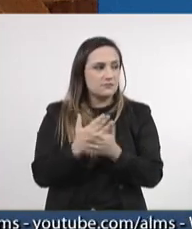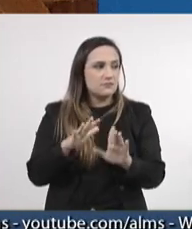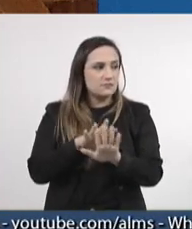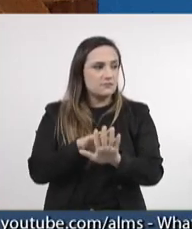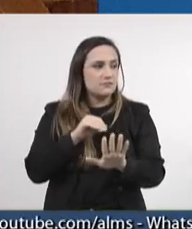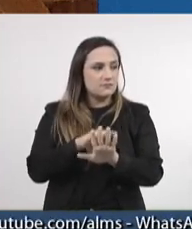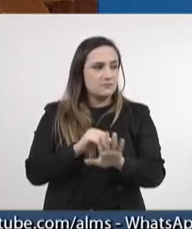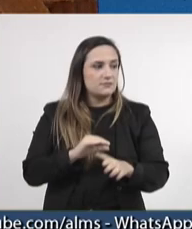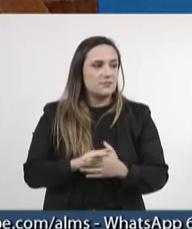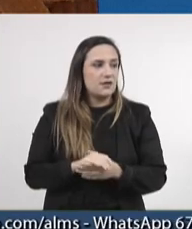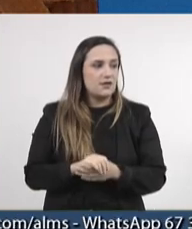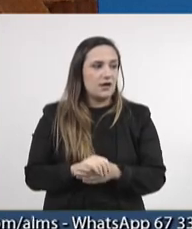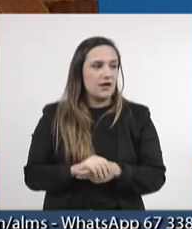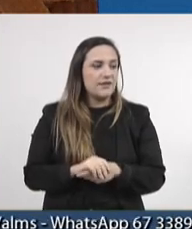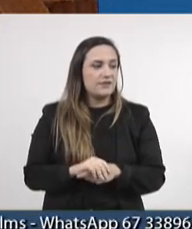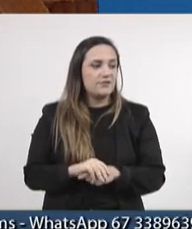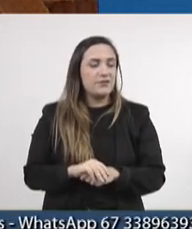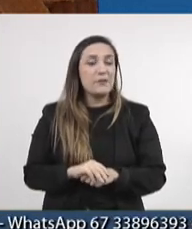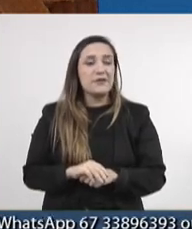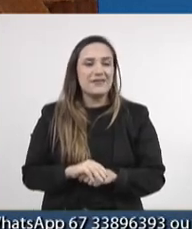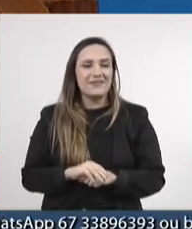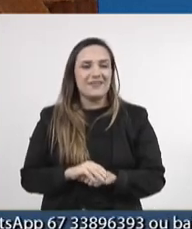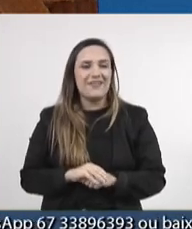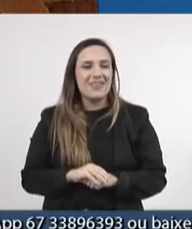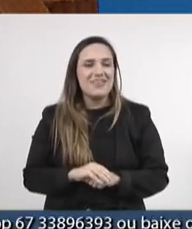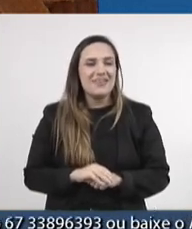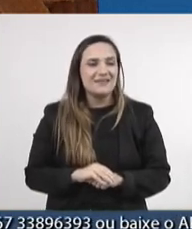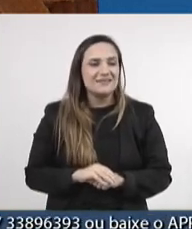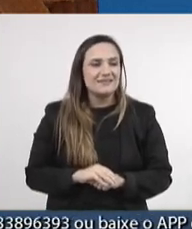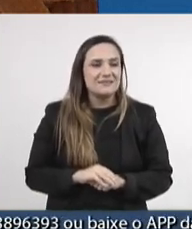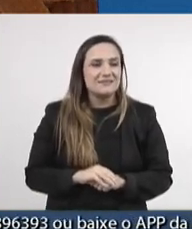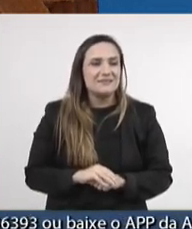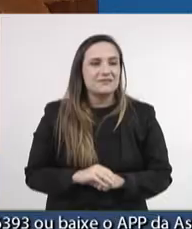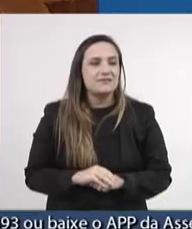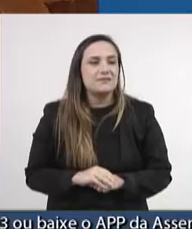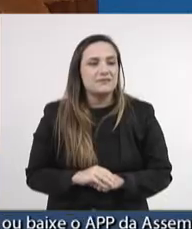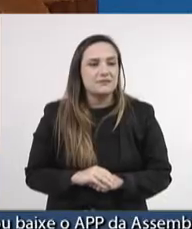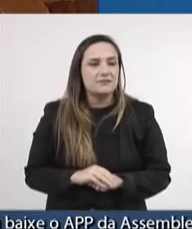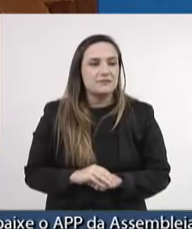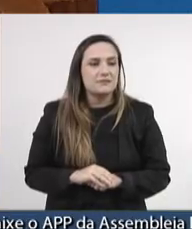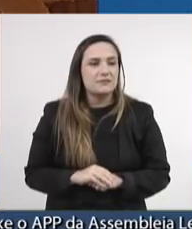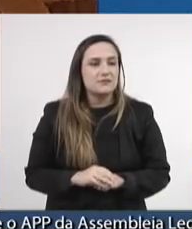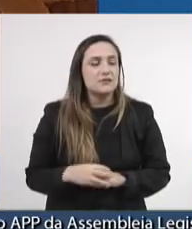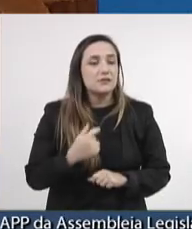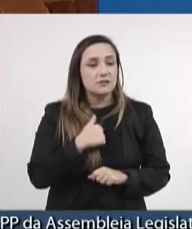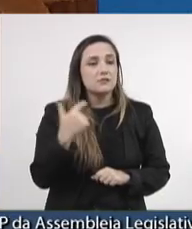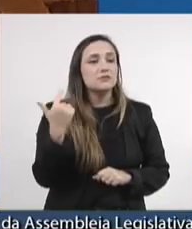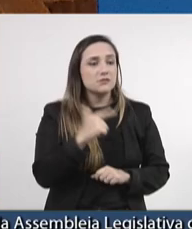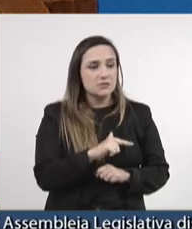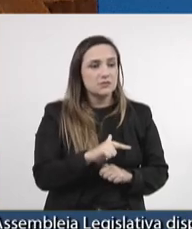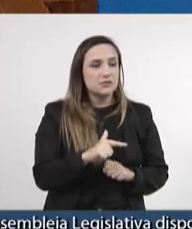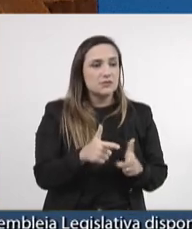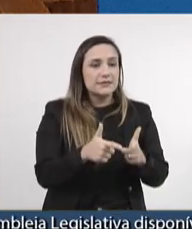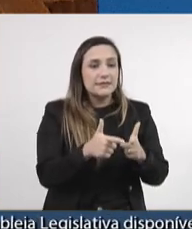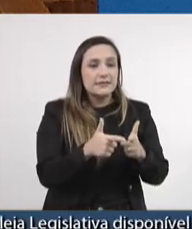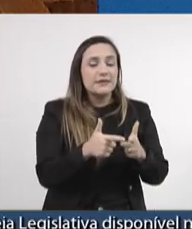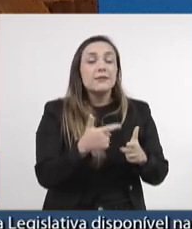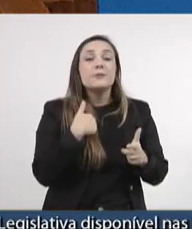deputado Rafael Tavares. Eu senti a necessidade, ganhei a liminar, de